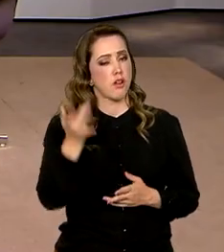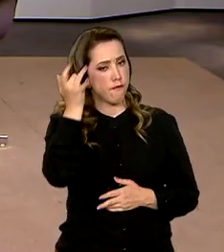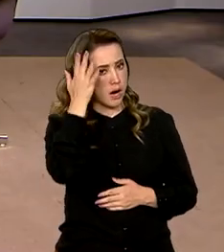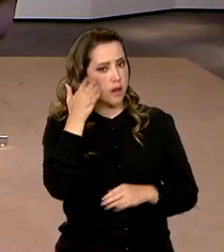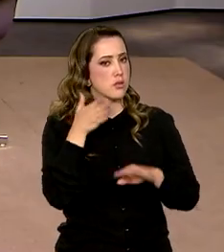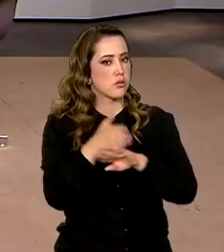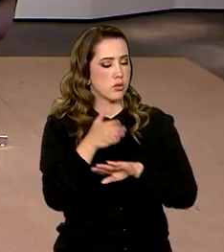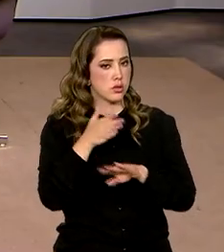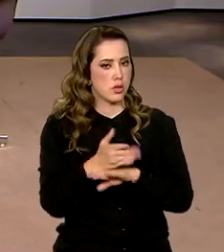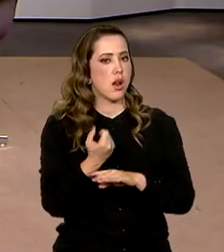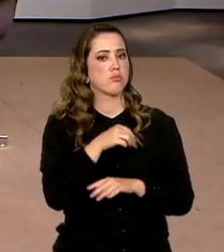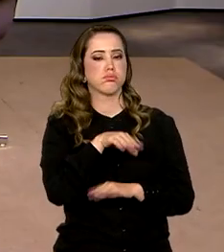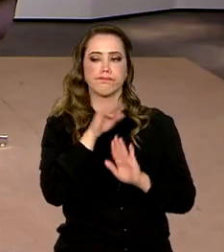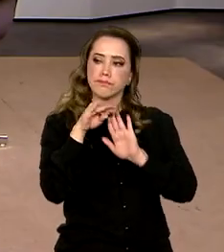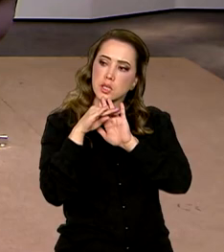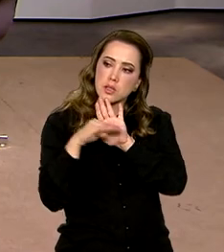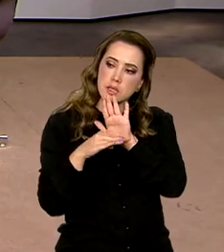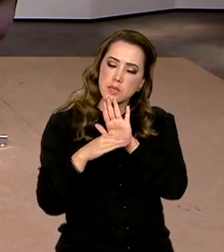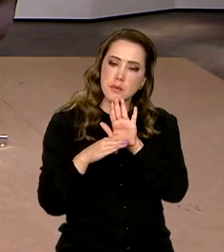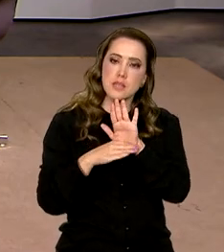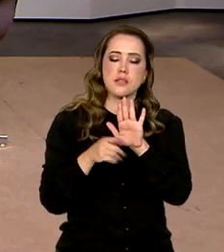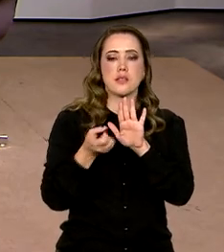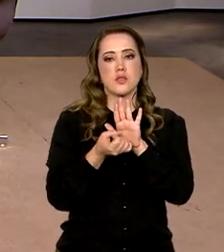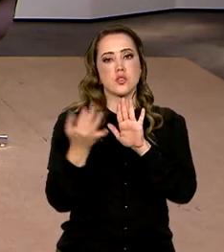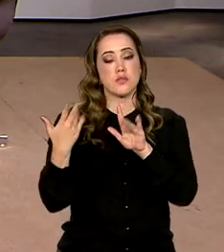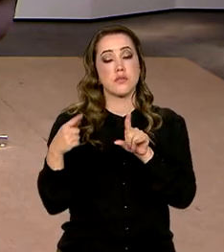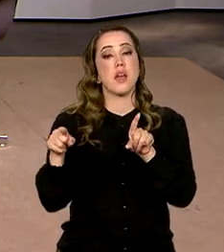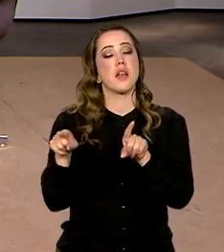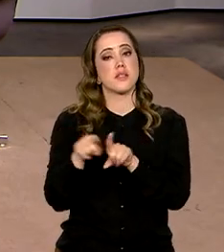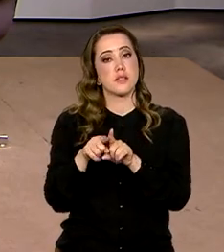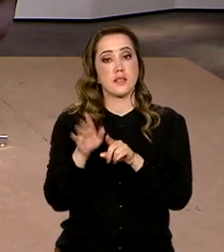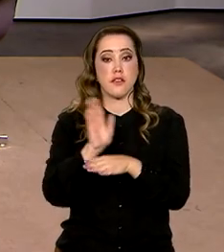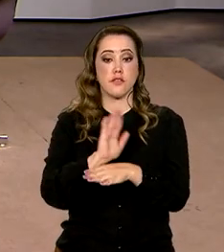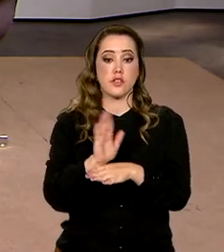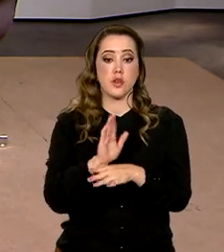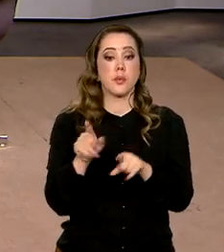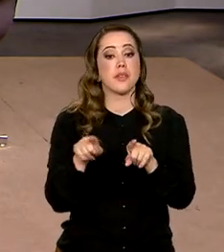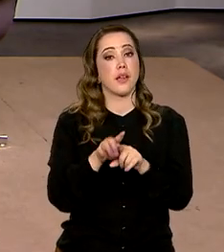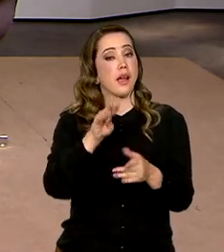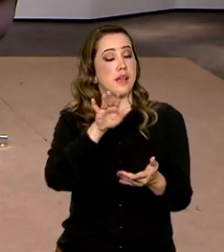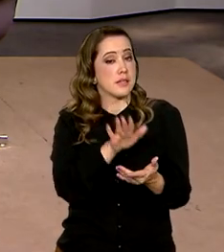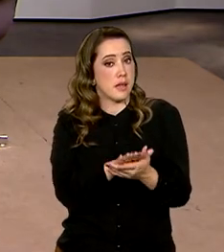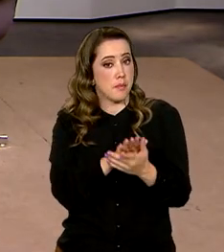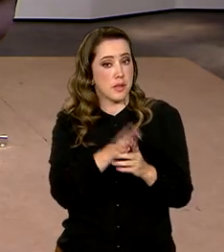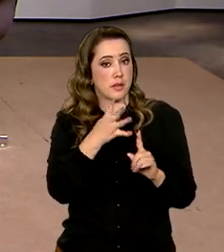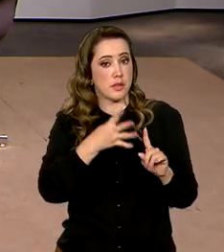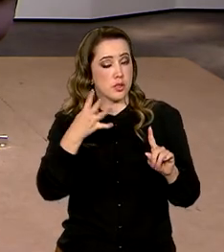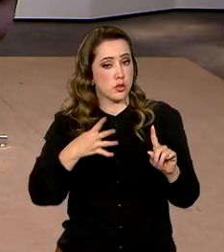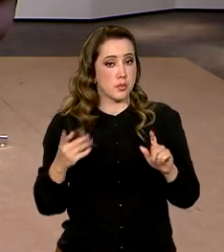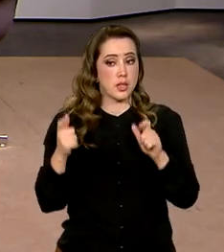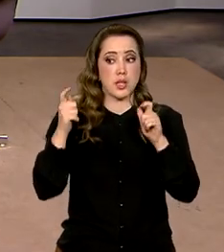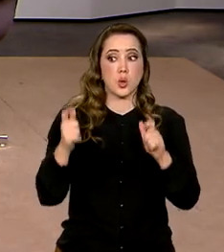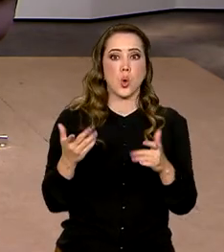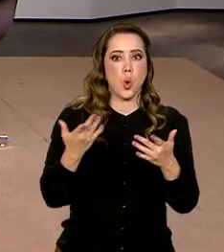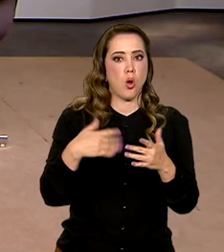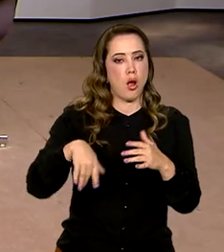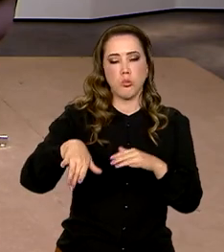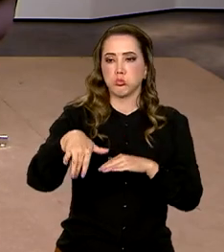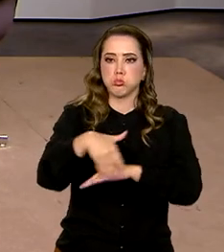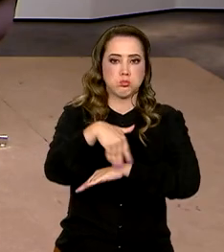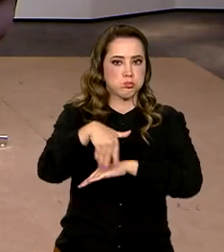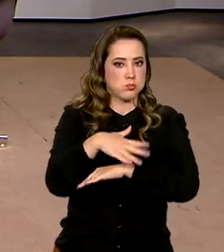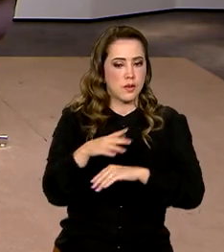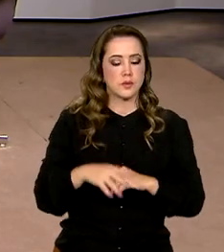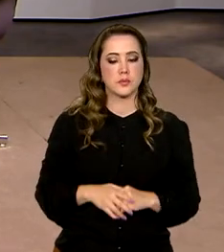uma programação vasta, tem exibição de filme, vai ter até casamento LGBT em praça pública. Imagino que algumas atividades